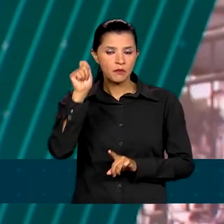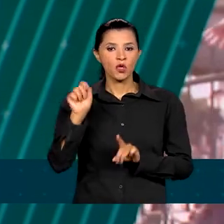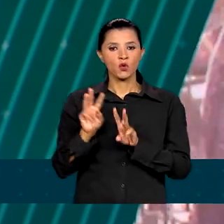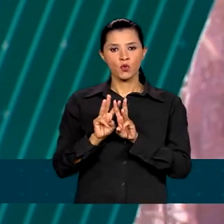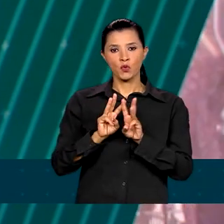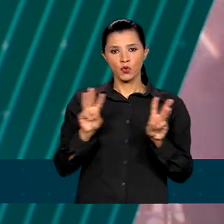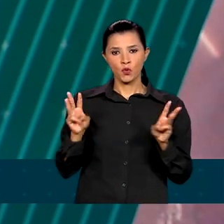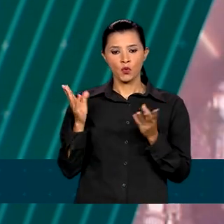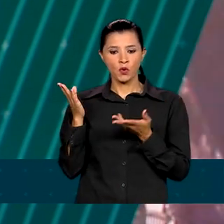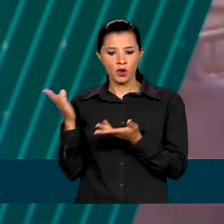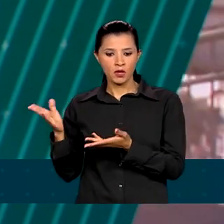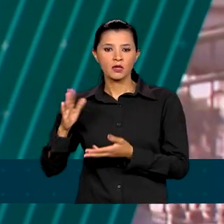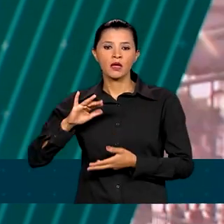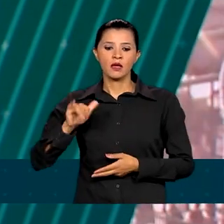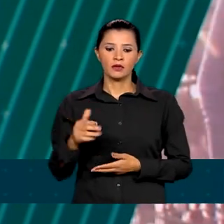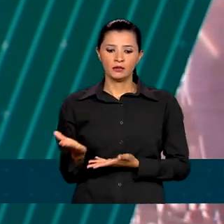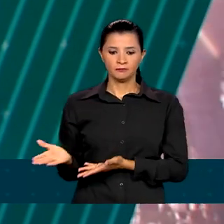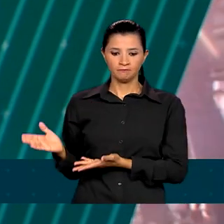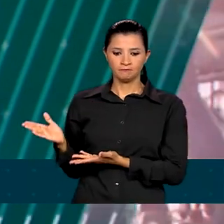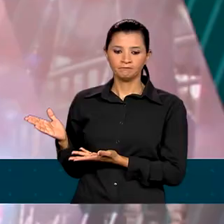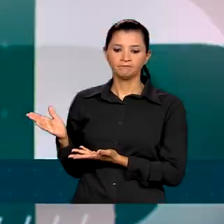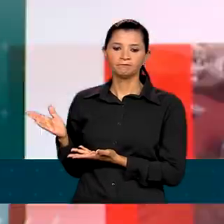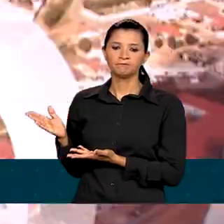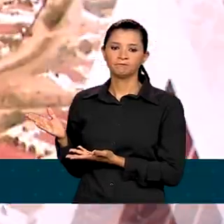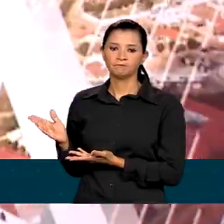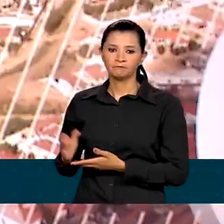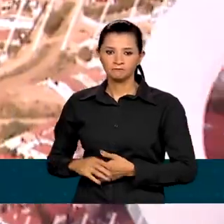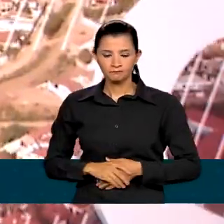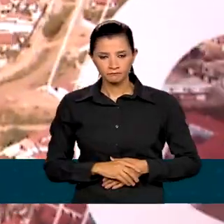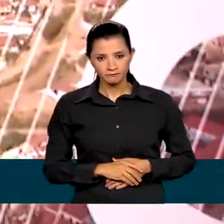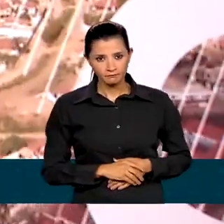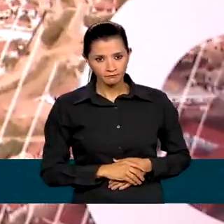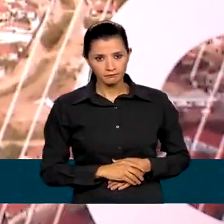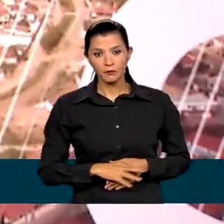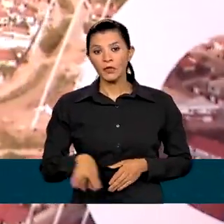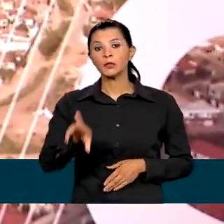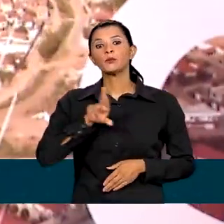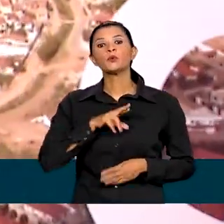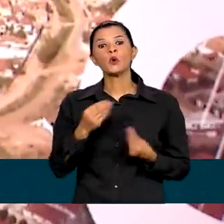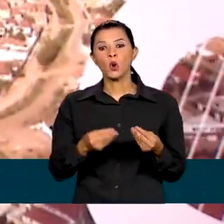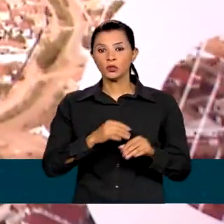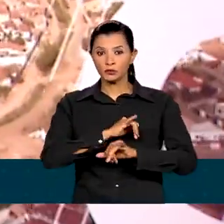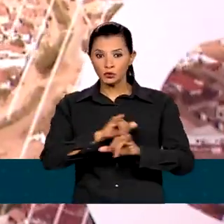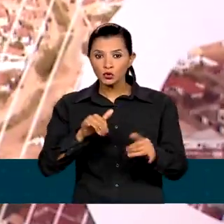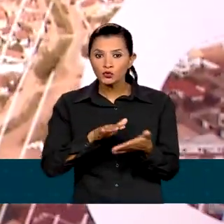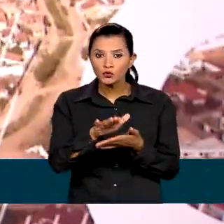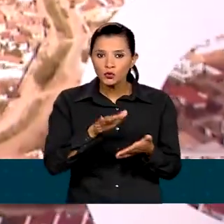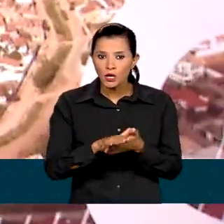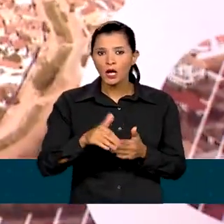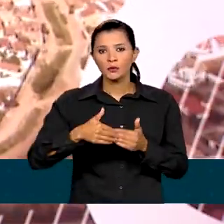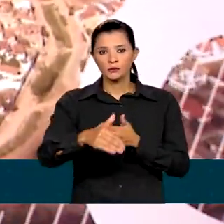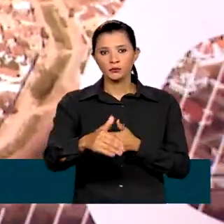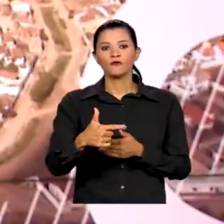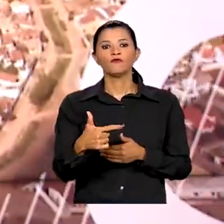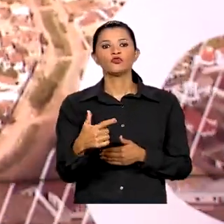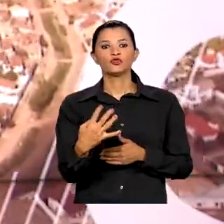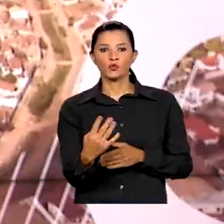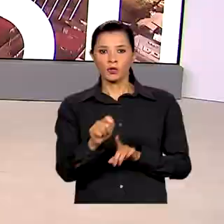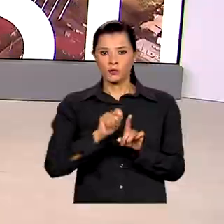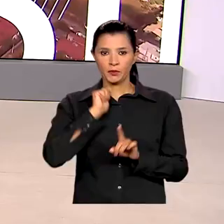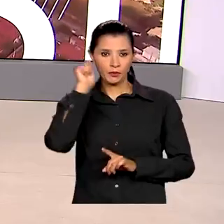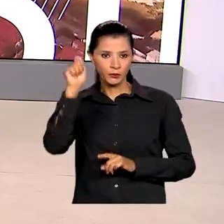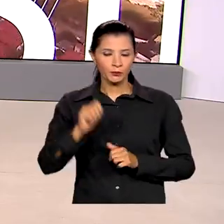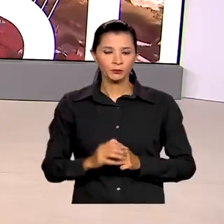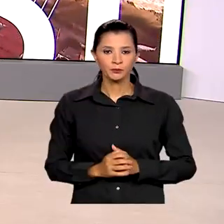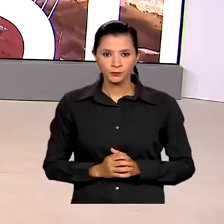em sejanacional.inep.gov.br. O resultado será divulgado a partir do dia 24 de abril.